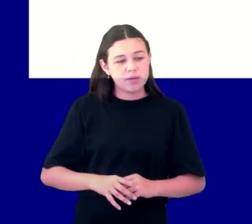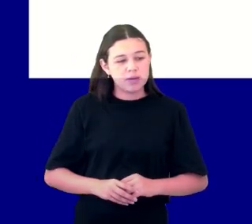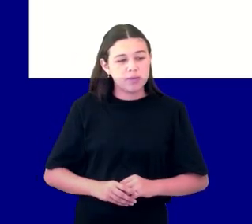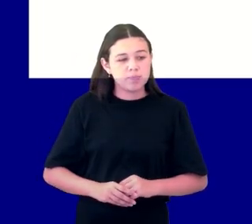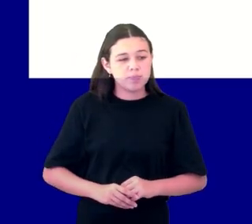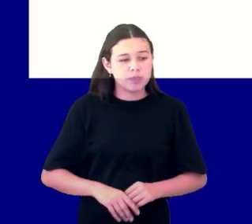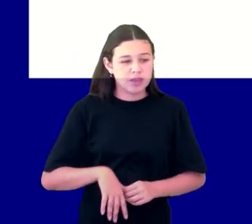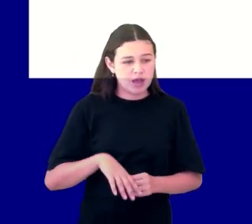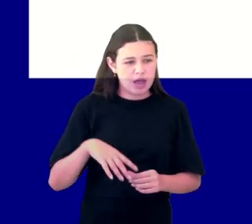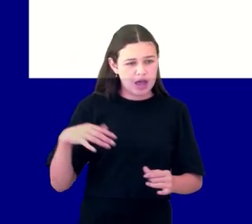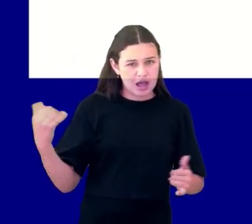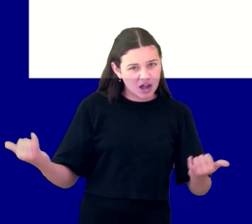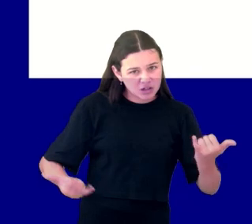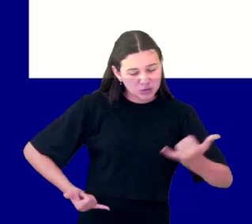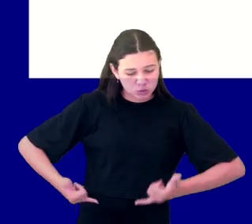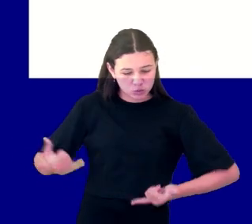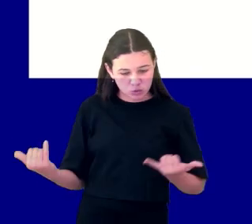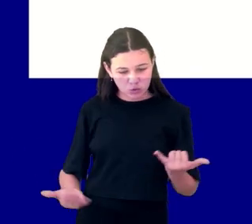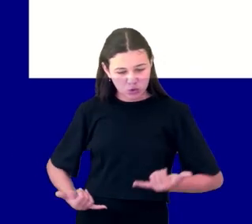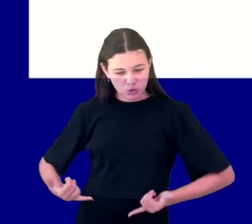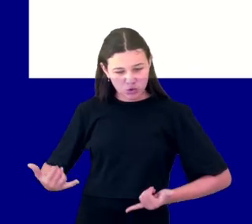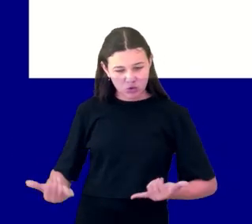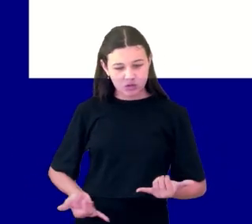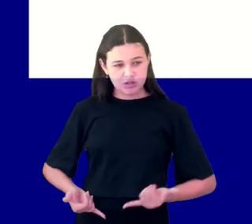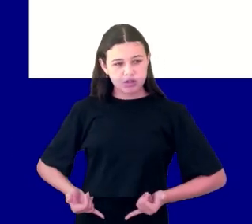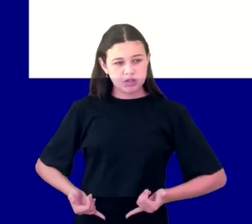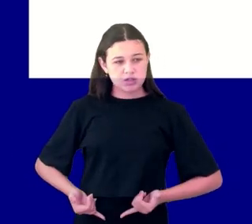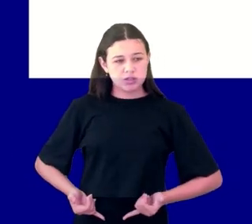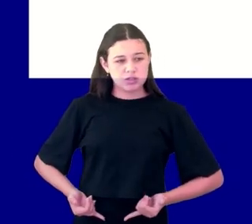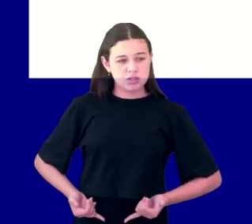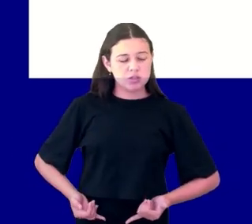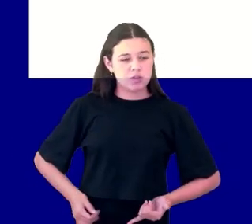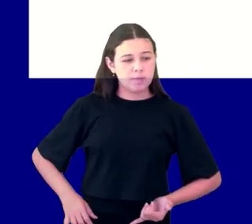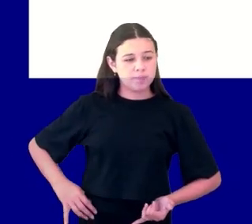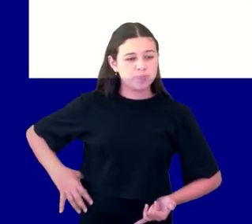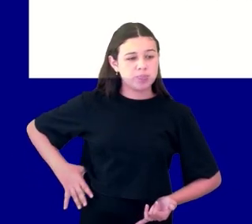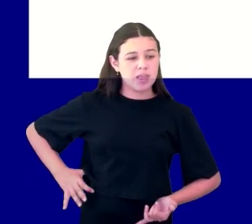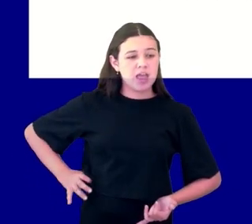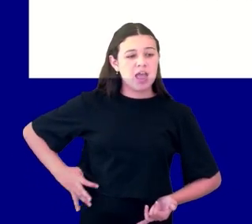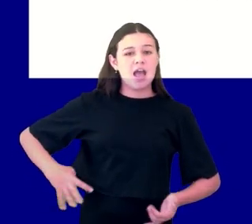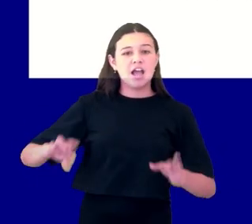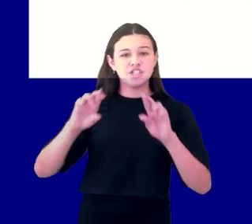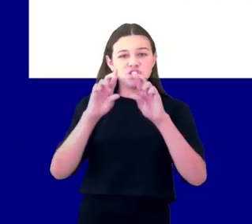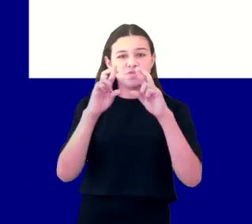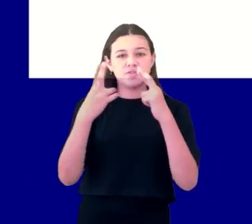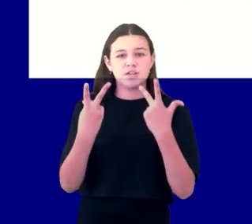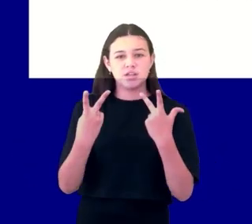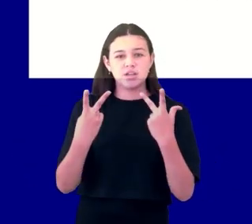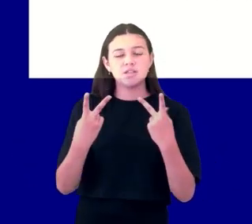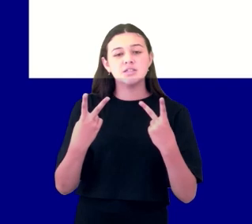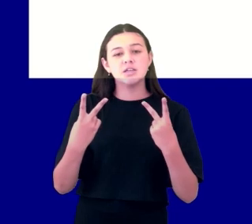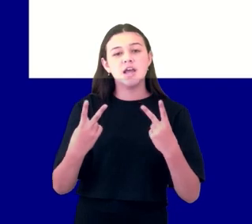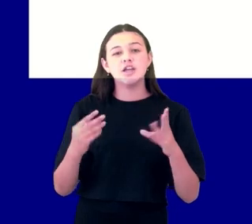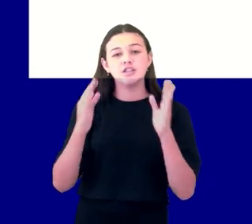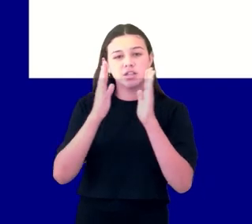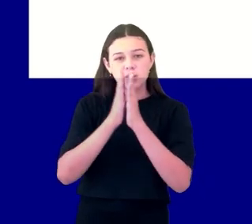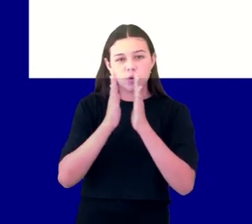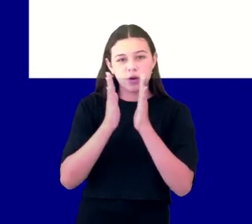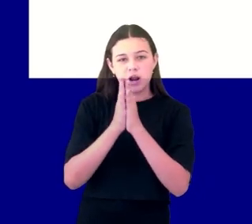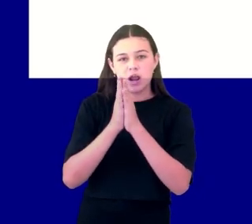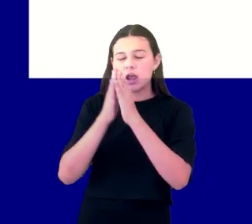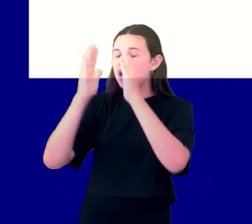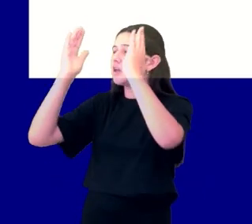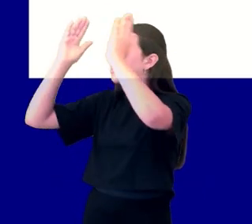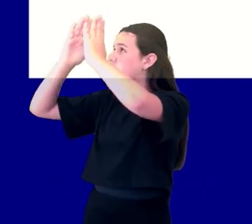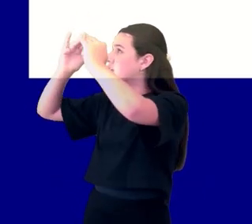orar e clamar. Um outro desafio. Passe o controle. Passe o controle. Eu aqui